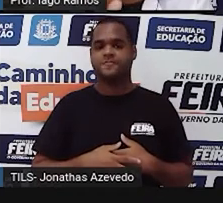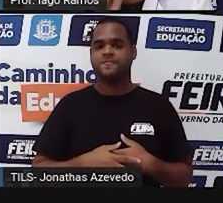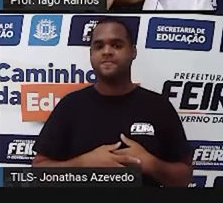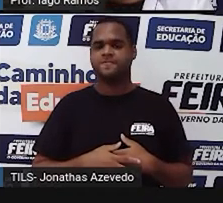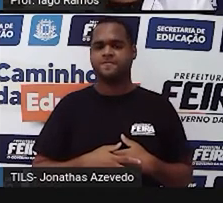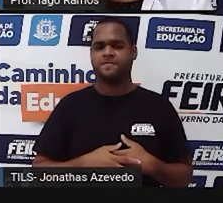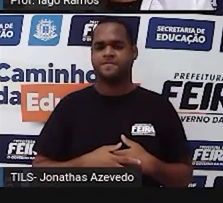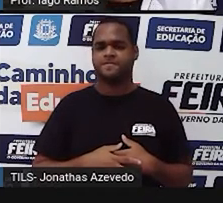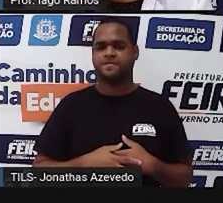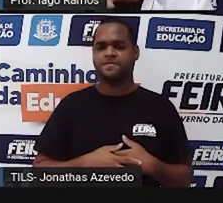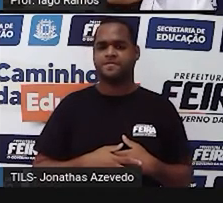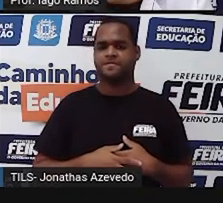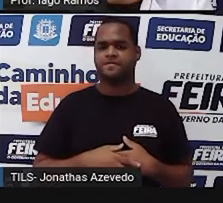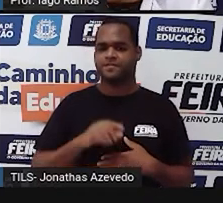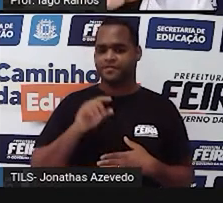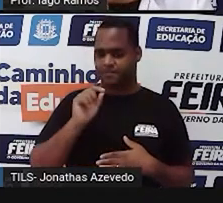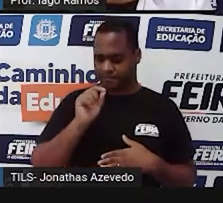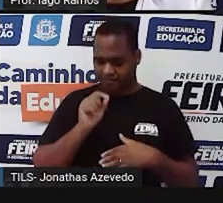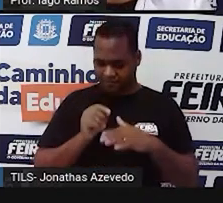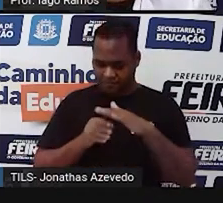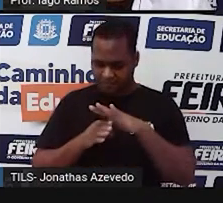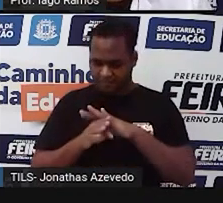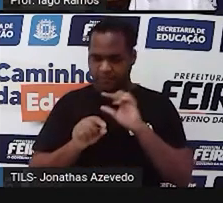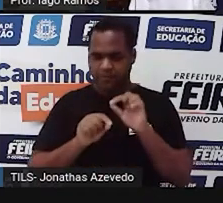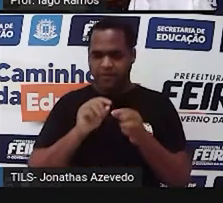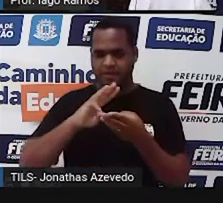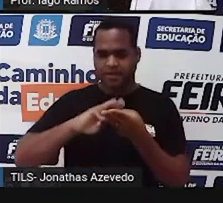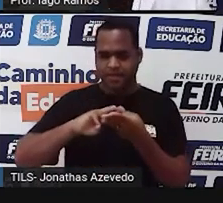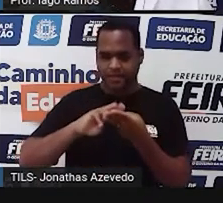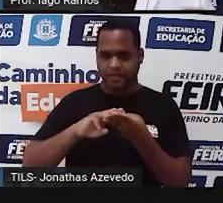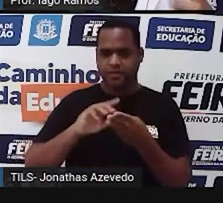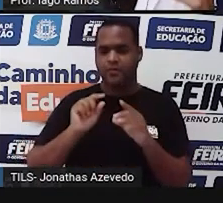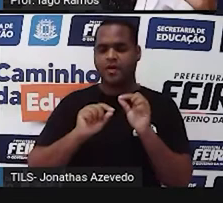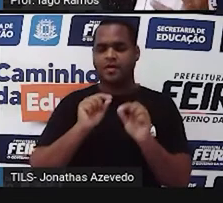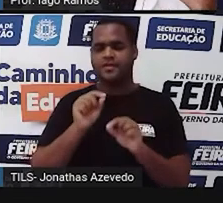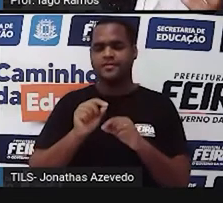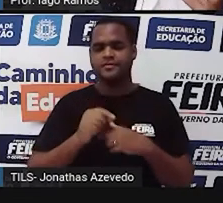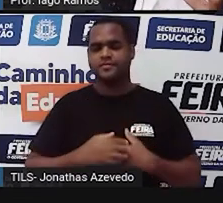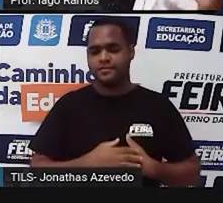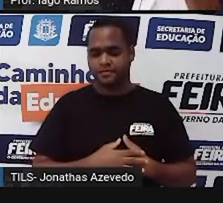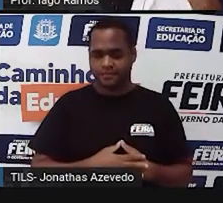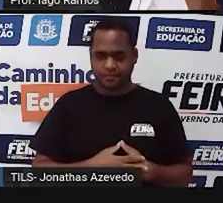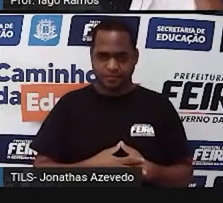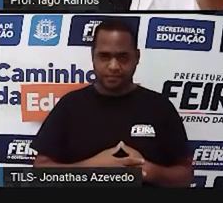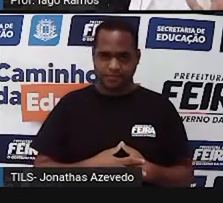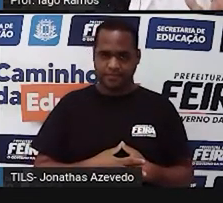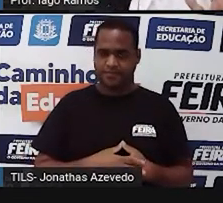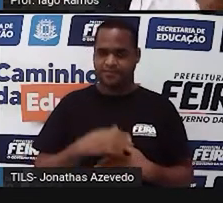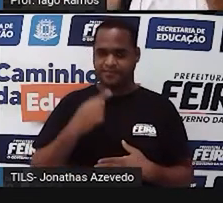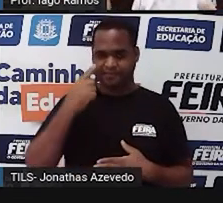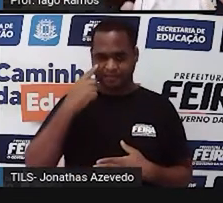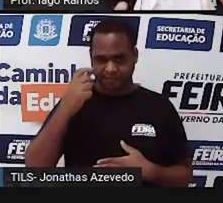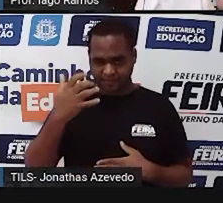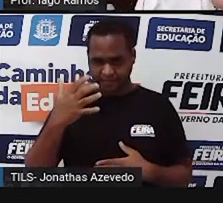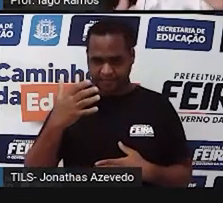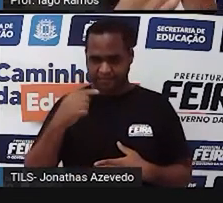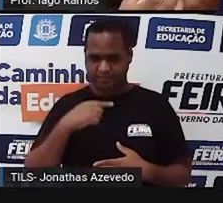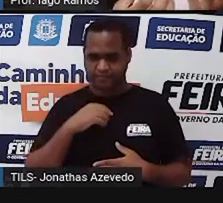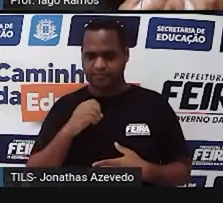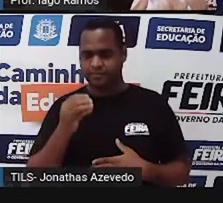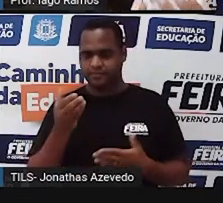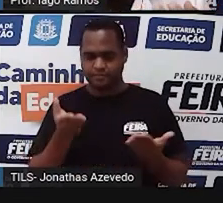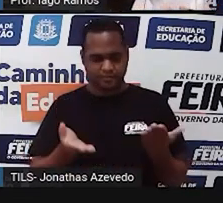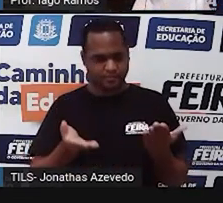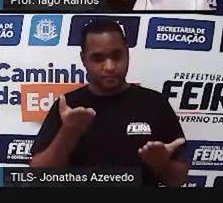onde é que entra a matemática nessa balança? O fato de medir as coisas com essa balança